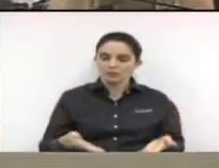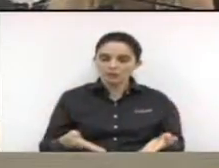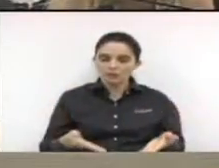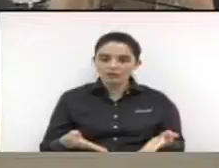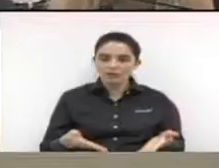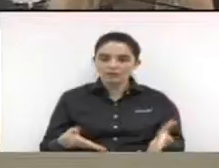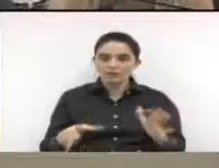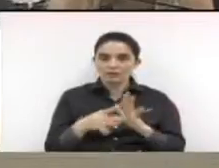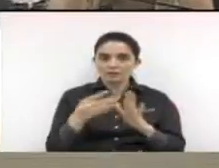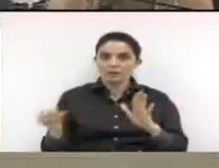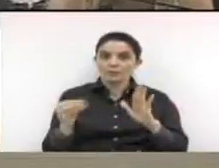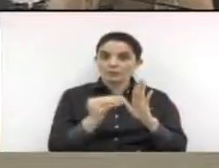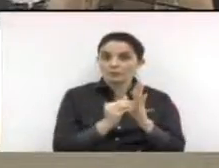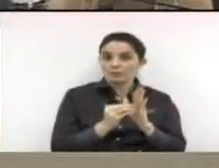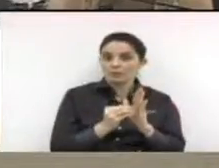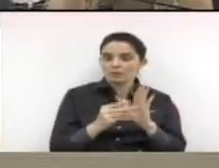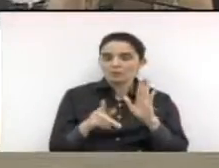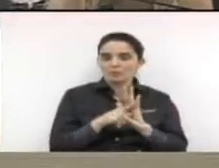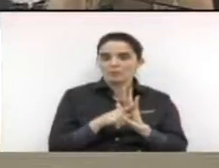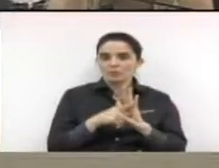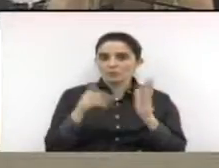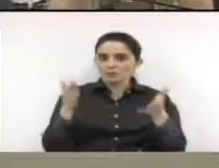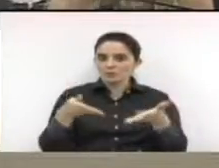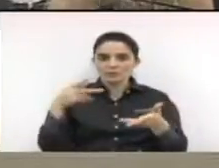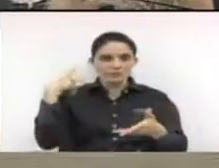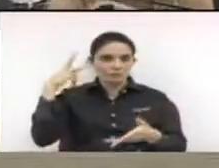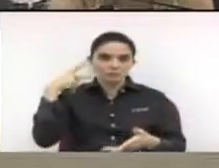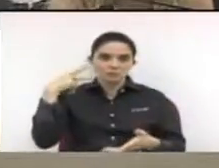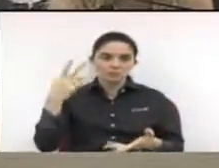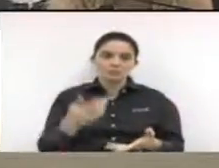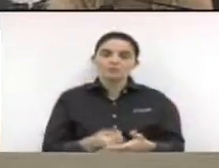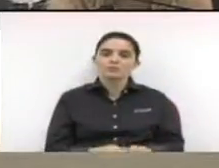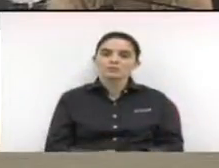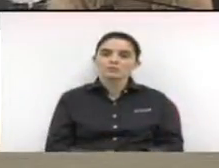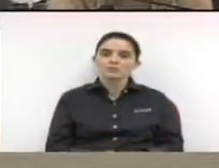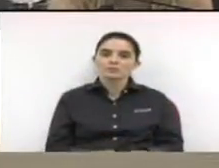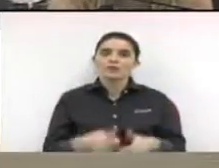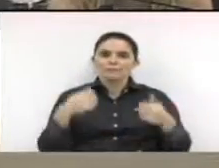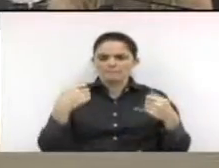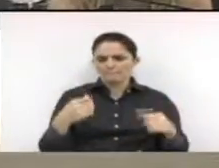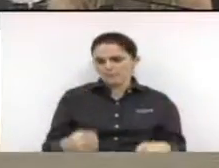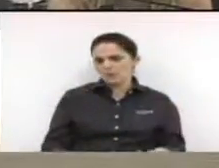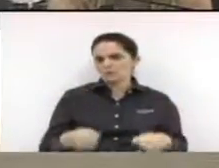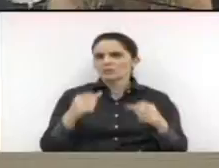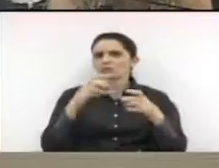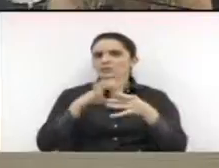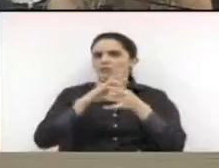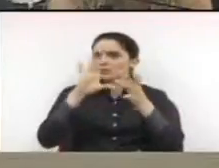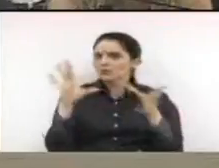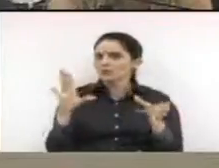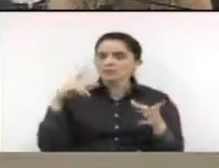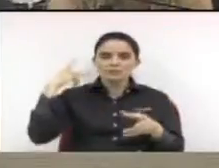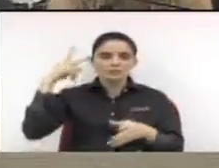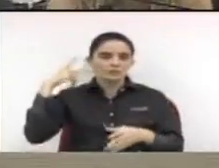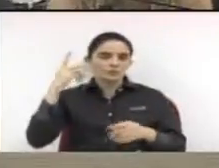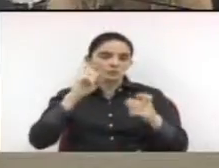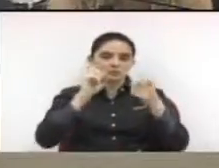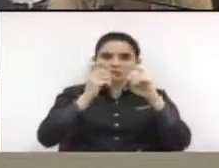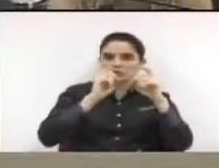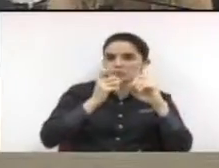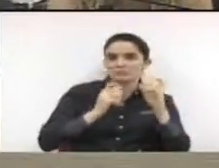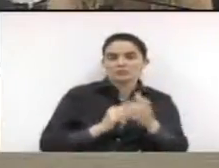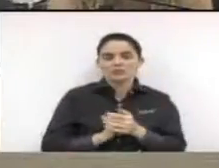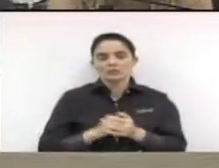Agora, isso não impede de que cada vereador aqui participe das reuniões do orçamento participativo,